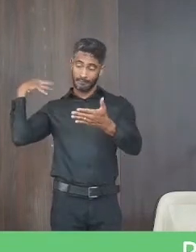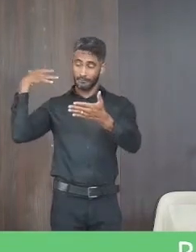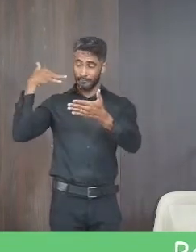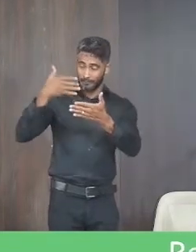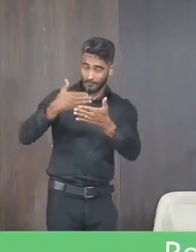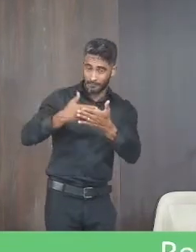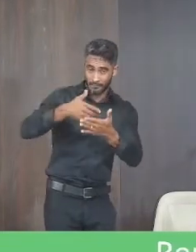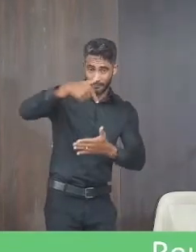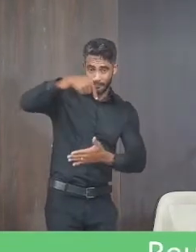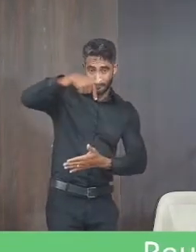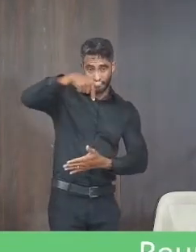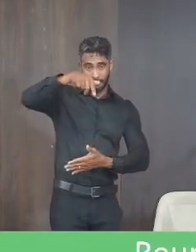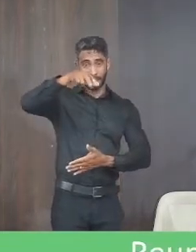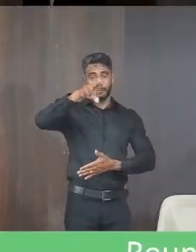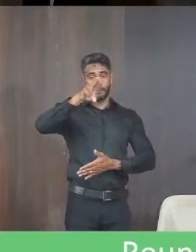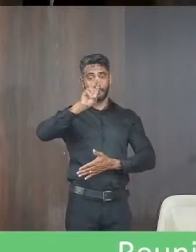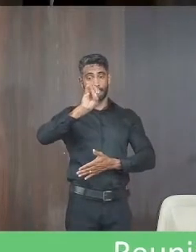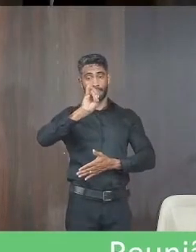em Janaúba